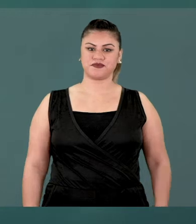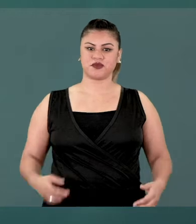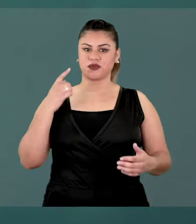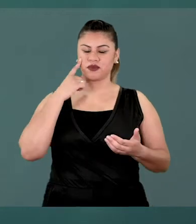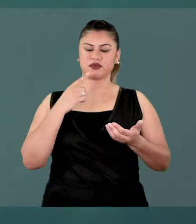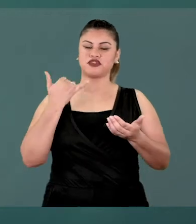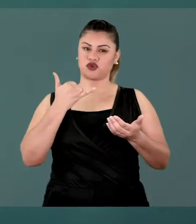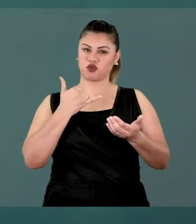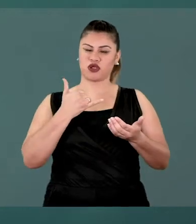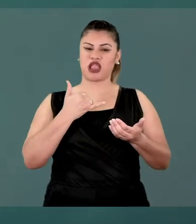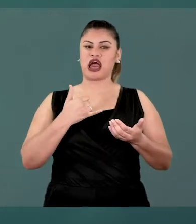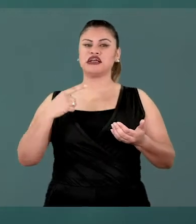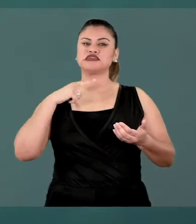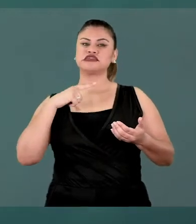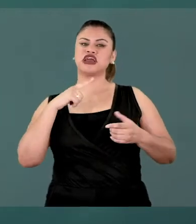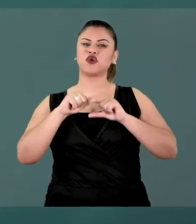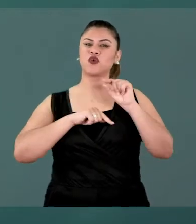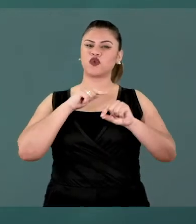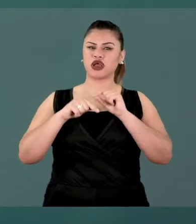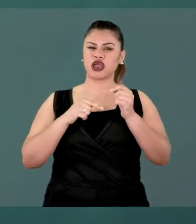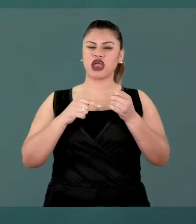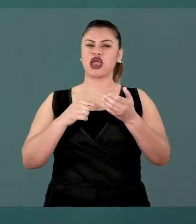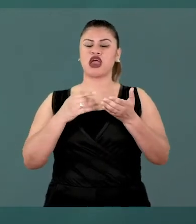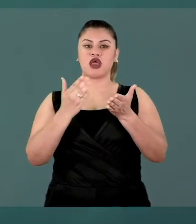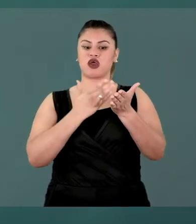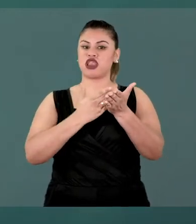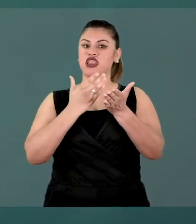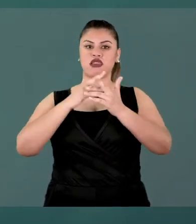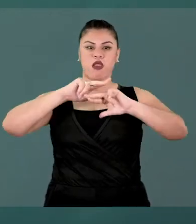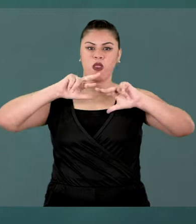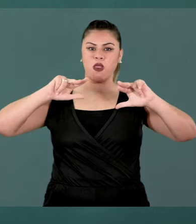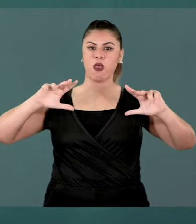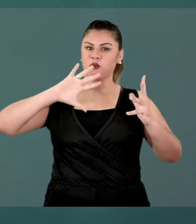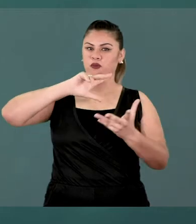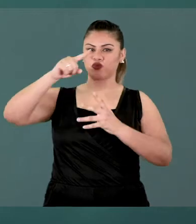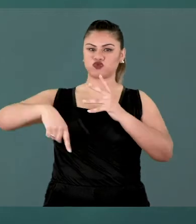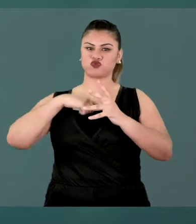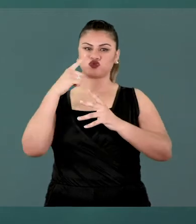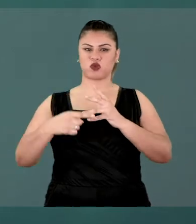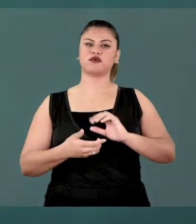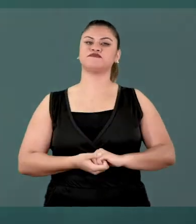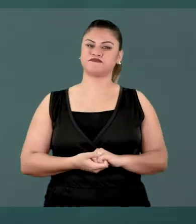Na palma da minha mão, no meu celular, eu tenho as bibliotecas do mundo inteiro.